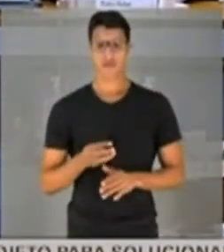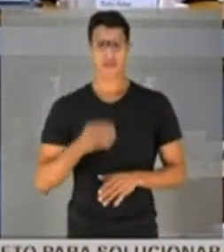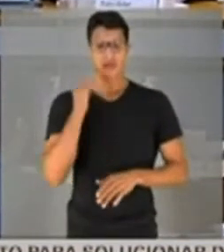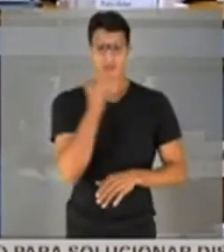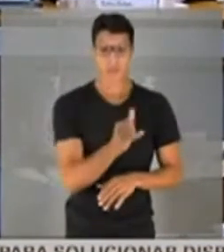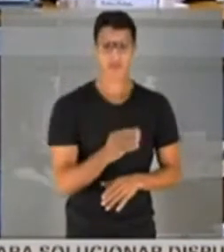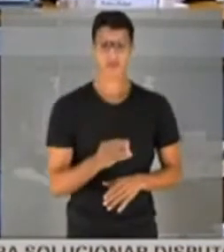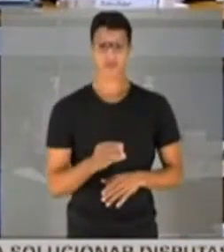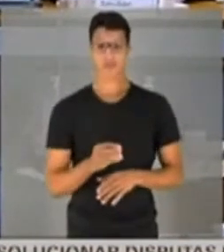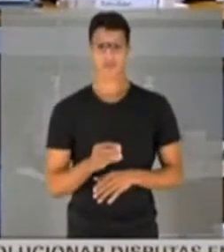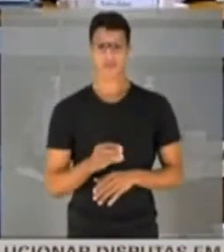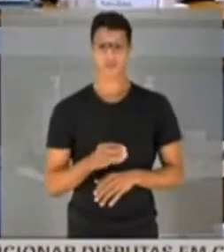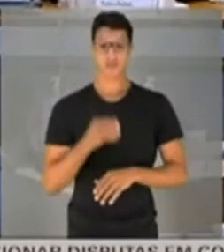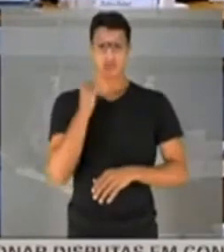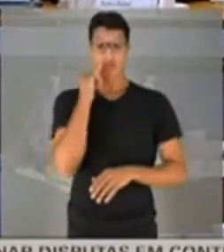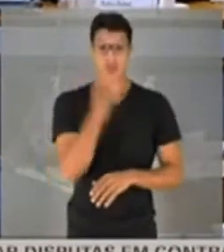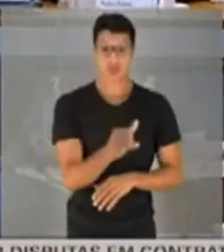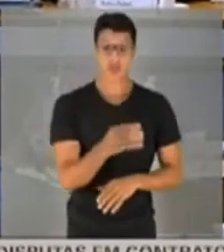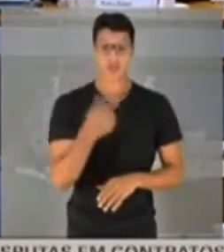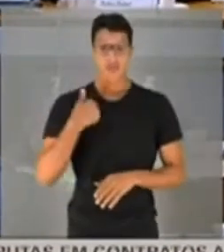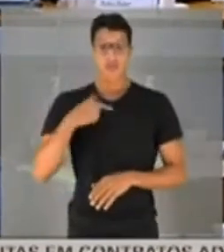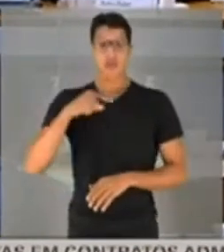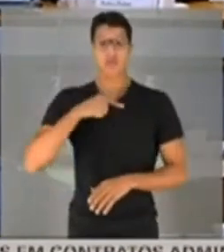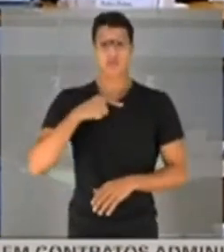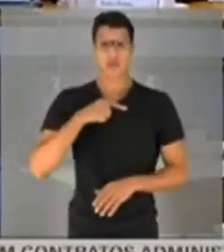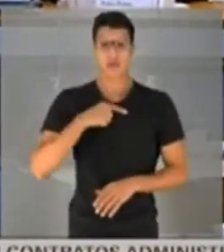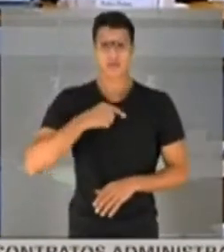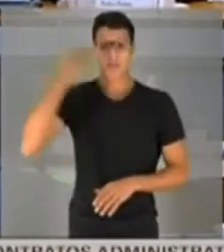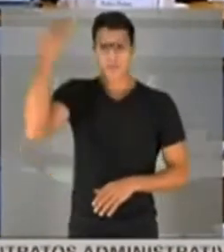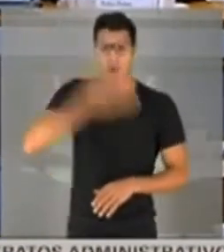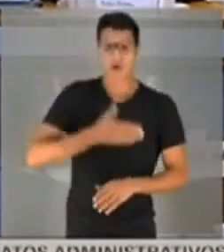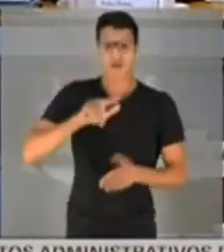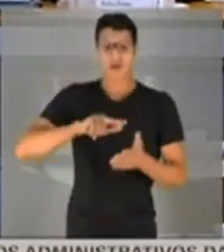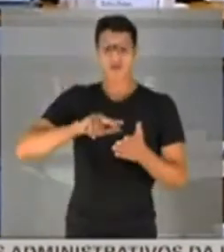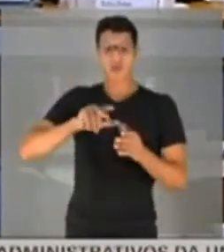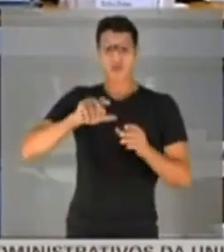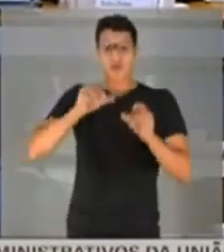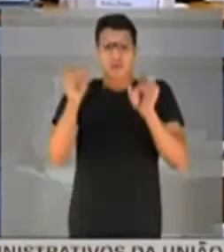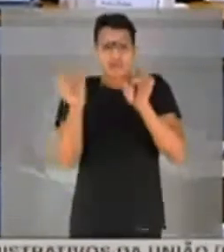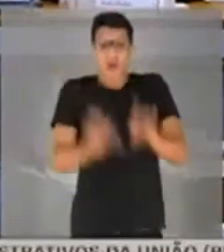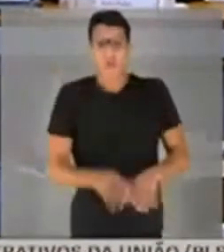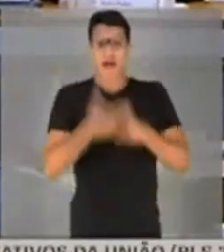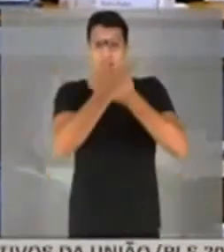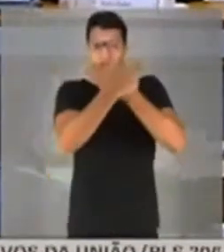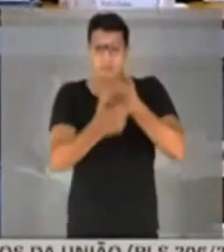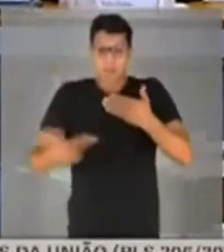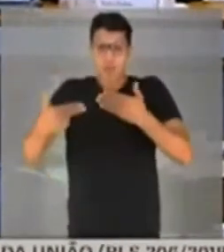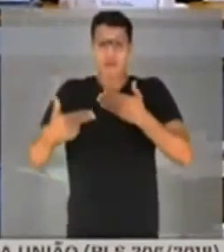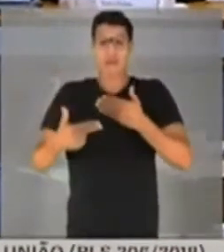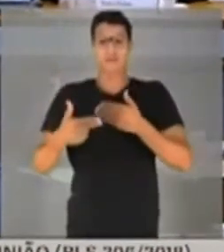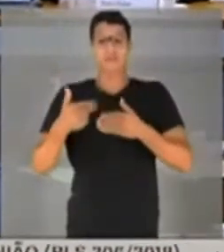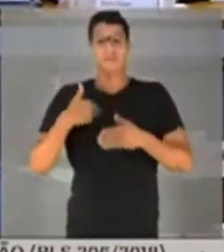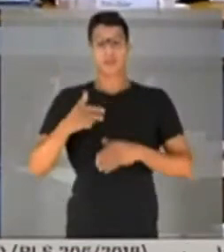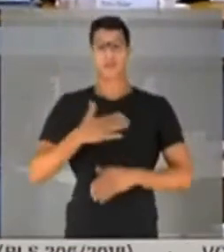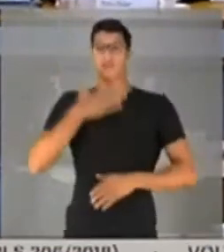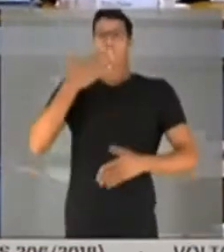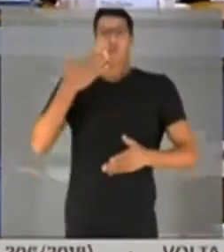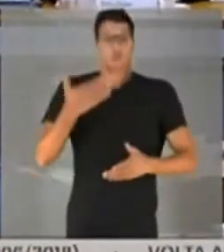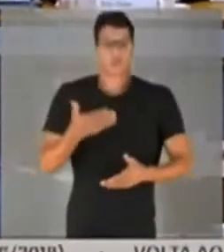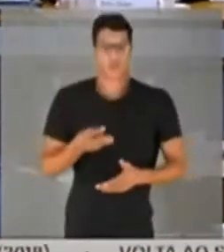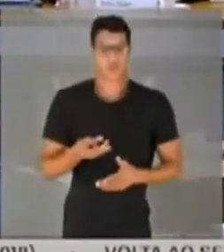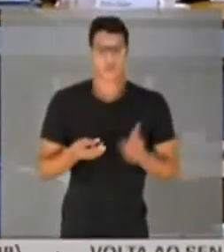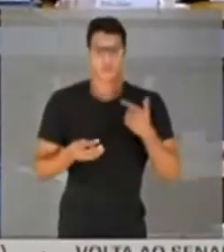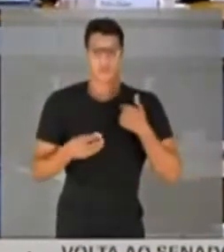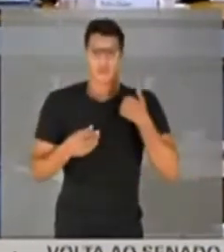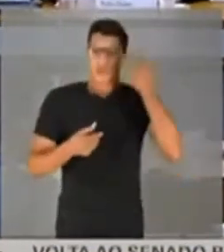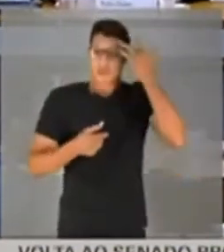essa afirmação. Ele disse para a Exª, eu tenho provas e vou derrubar a república. Ele disse em alto e bom som. Eu tomei um susto,